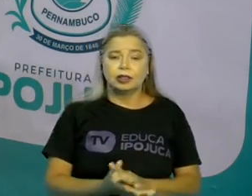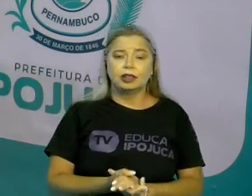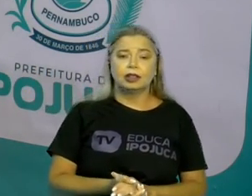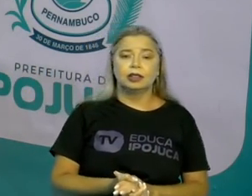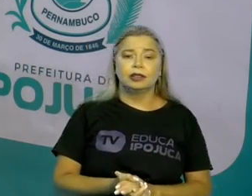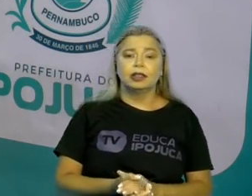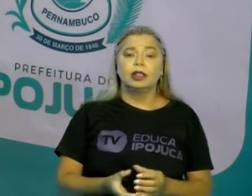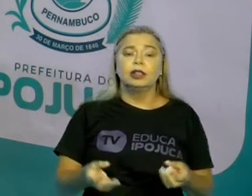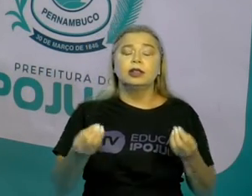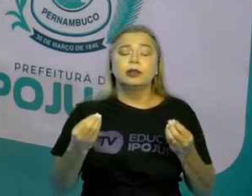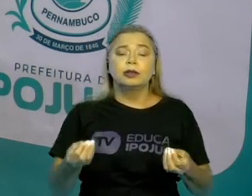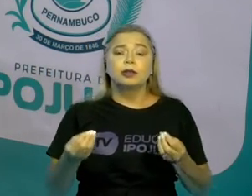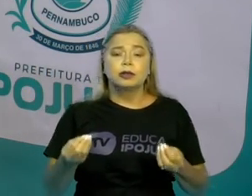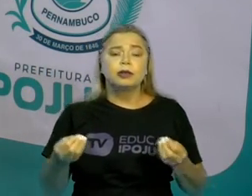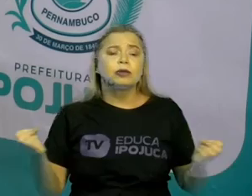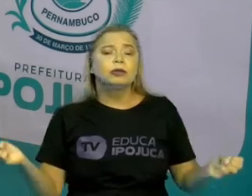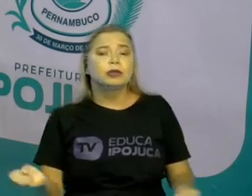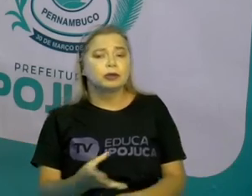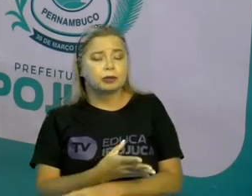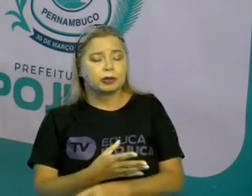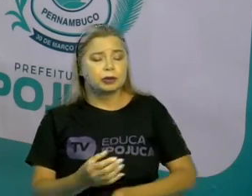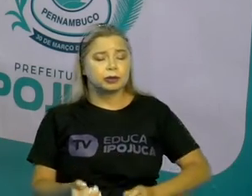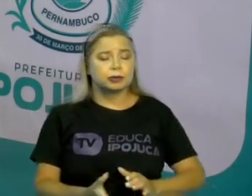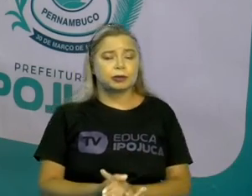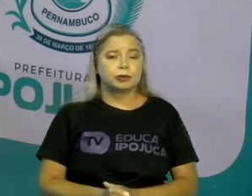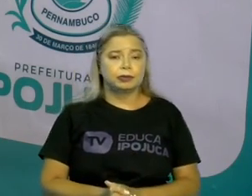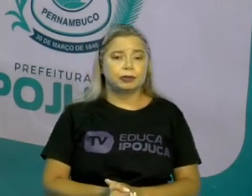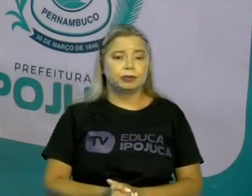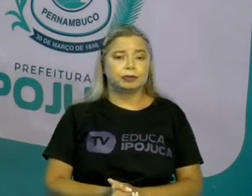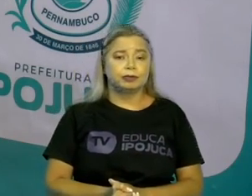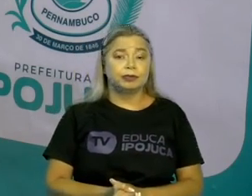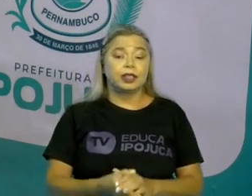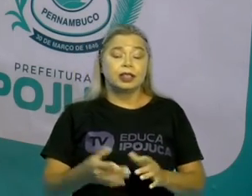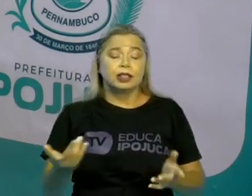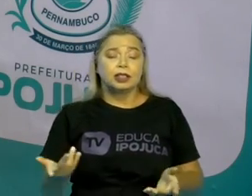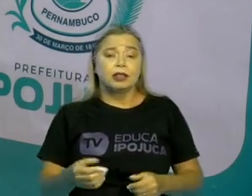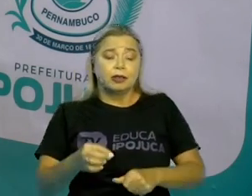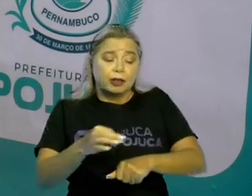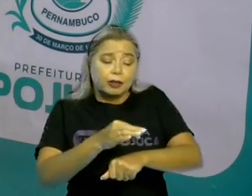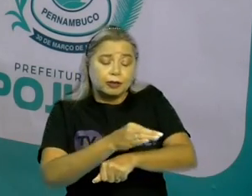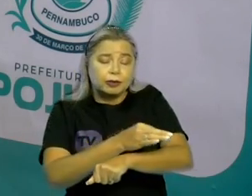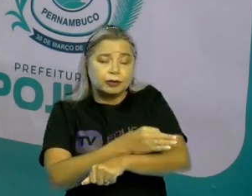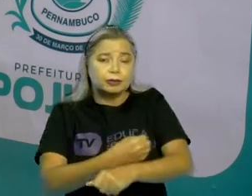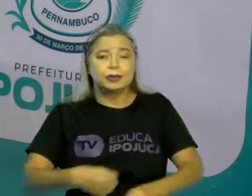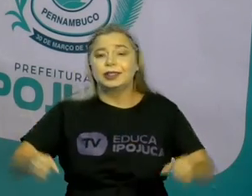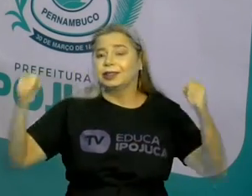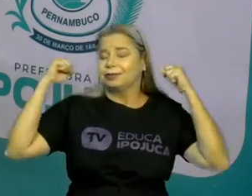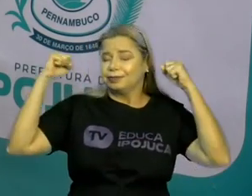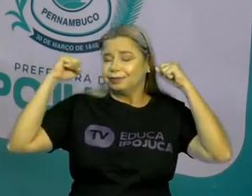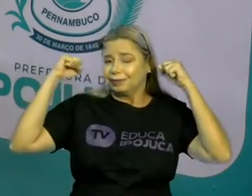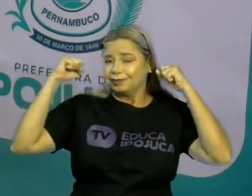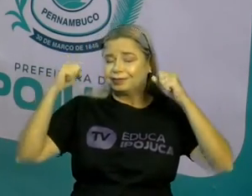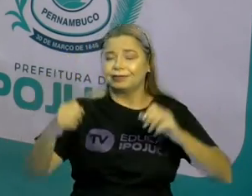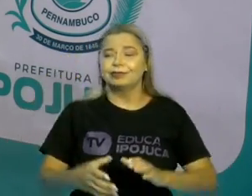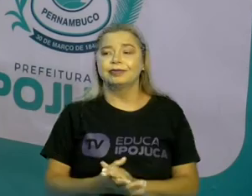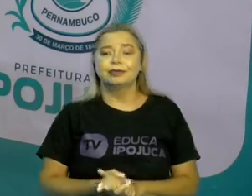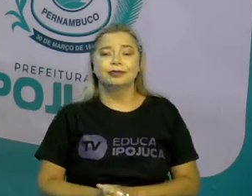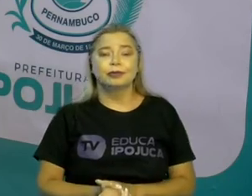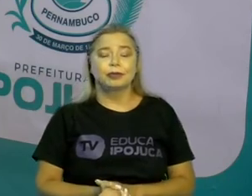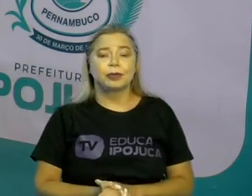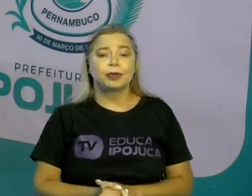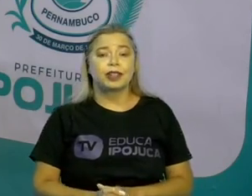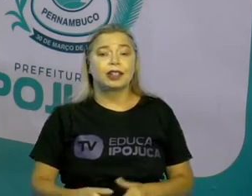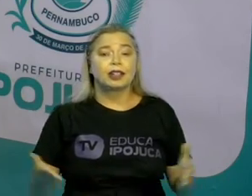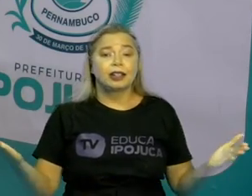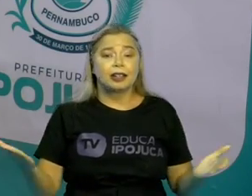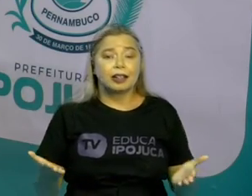história, como essa história terminou, né? Terminou, as formigas sendo vitoriosas. E aí, chegou